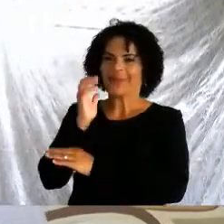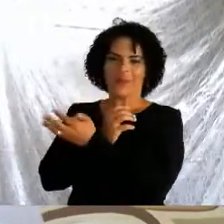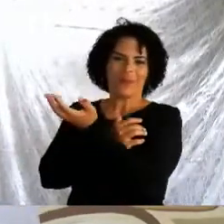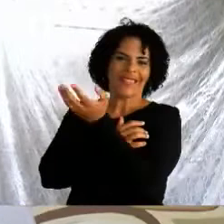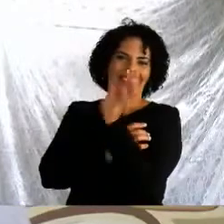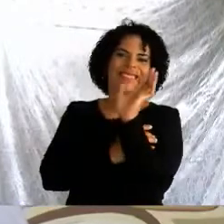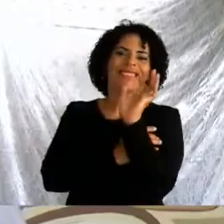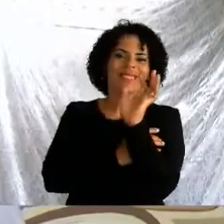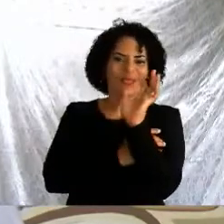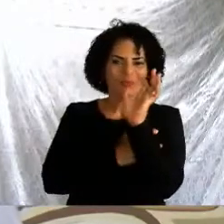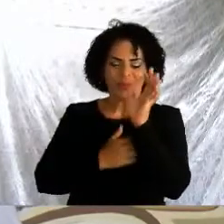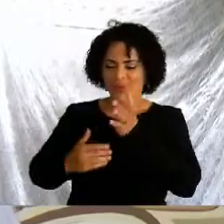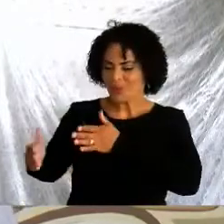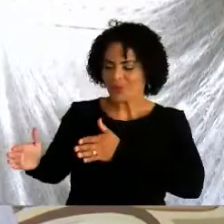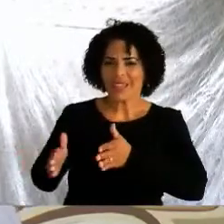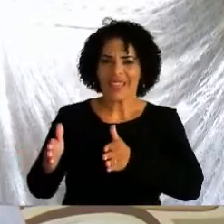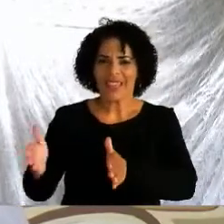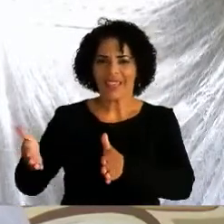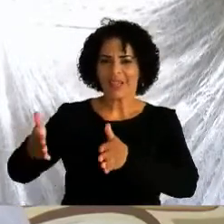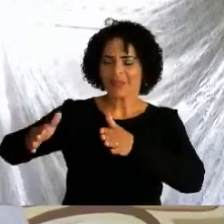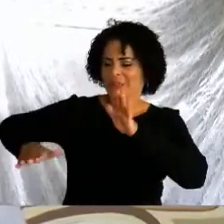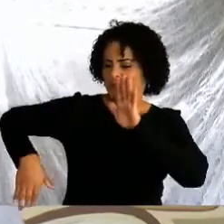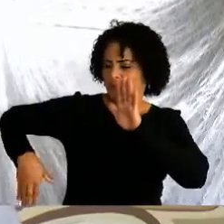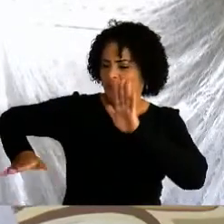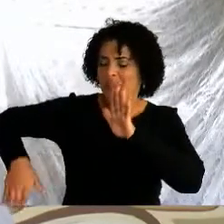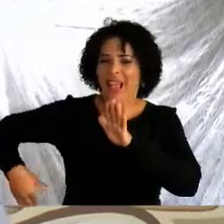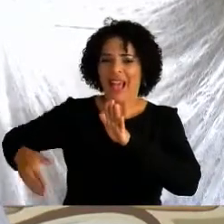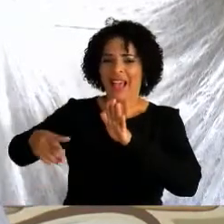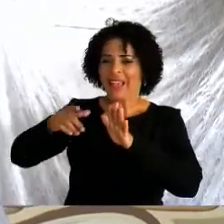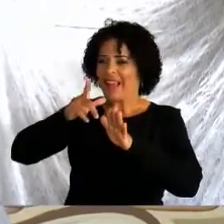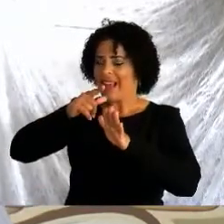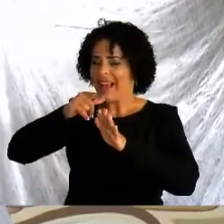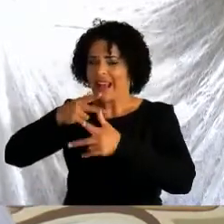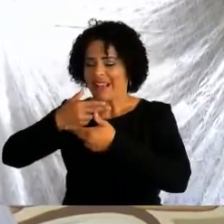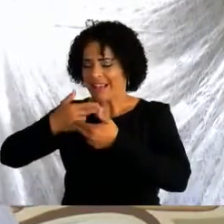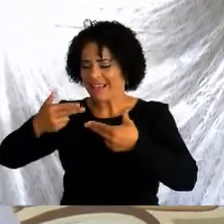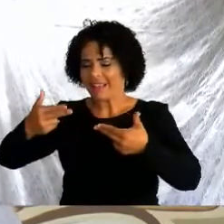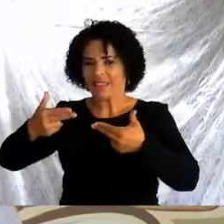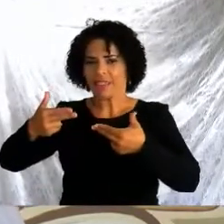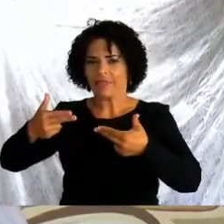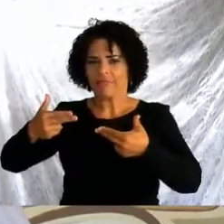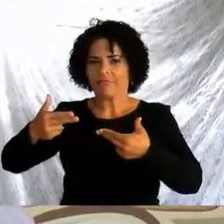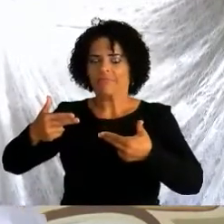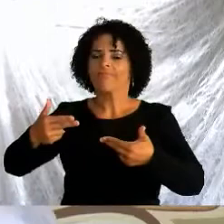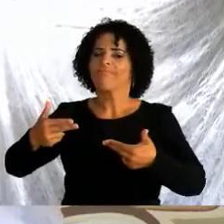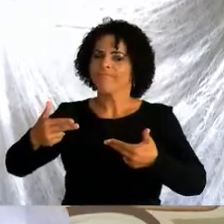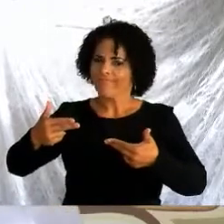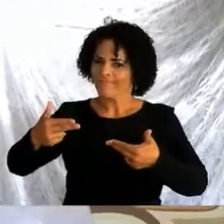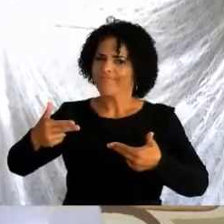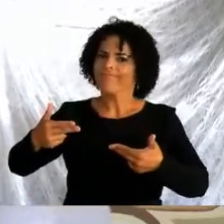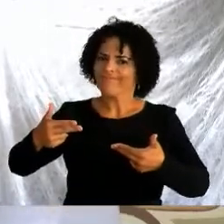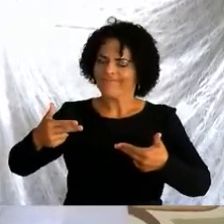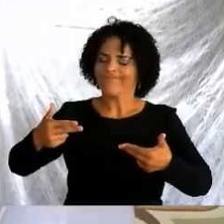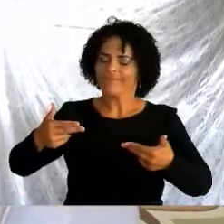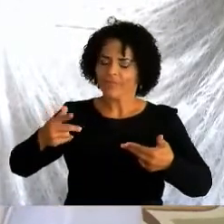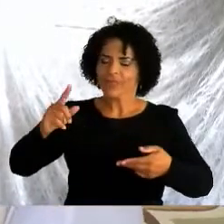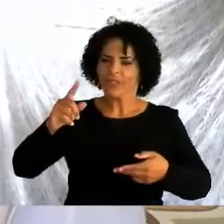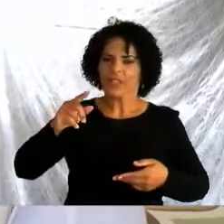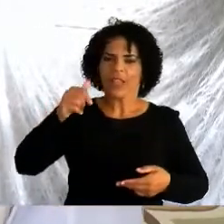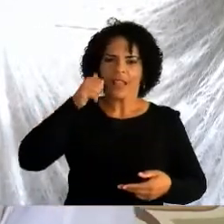a mãe natureza, nossas reservas e mananciais. Nossa Senhora Aparecida,